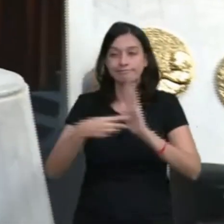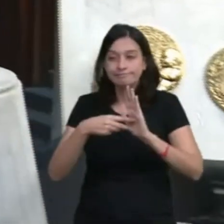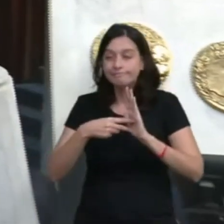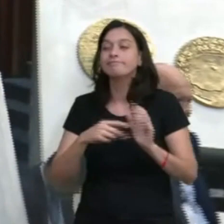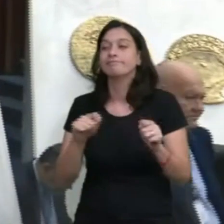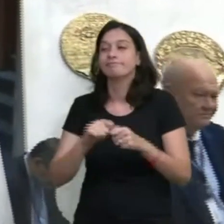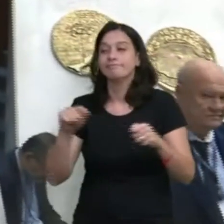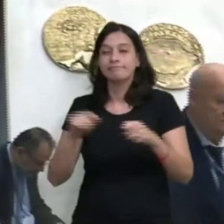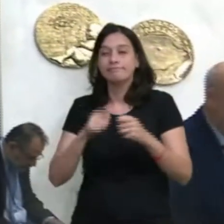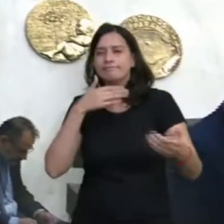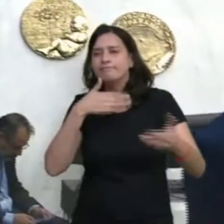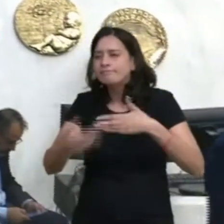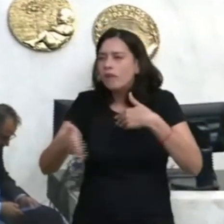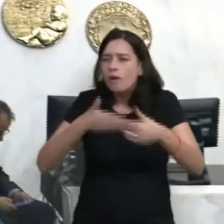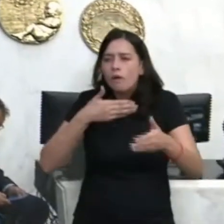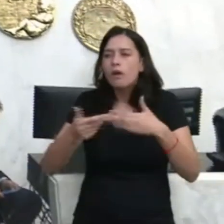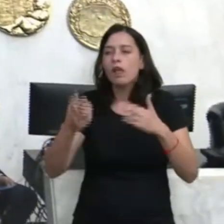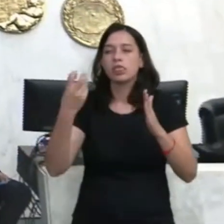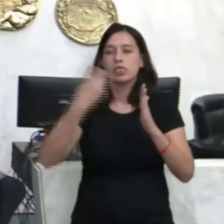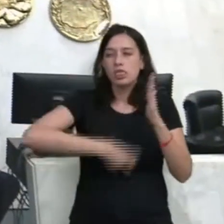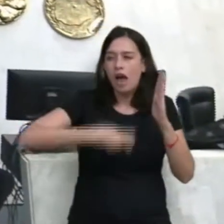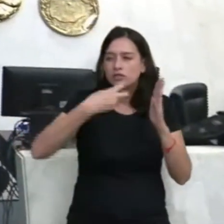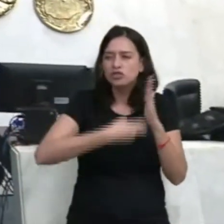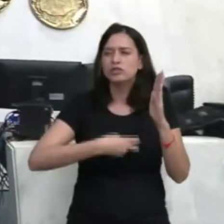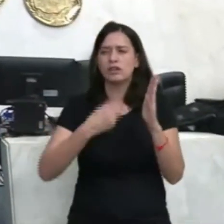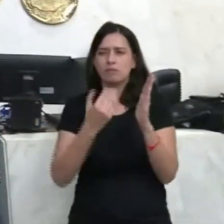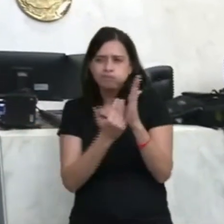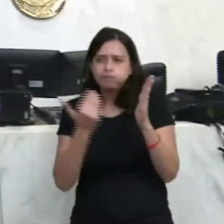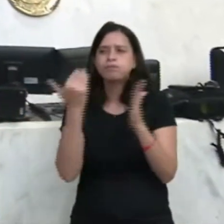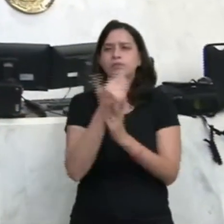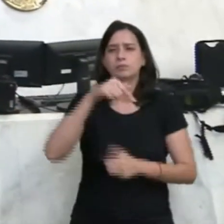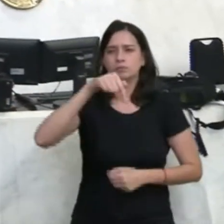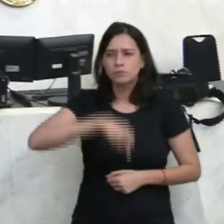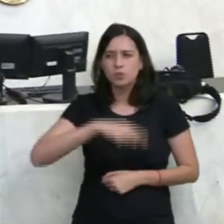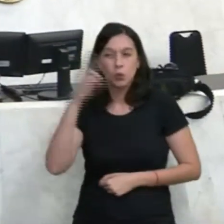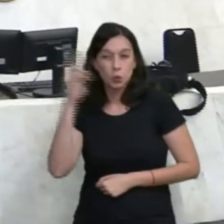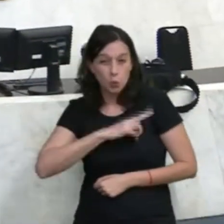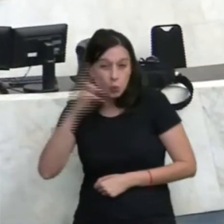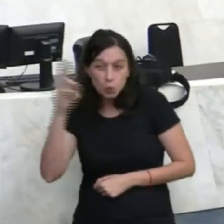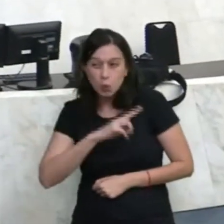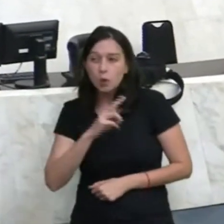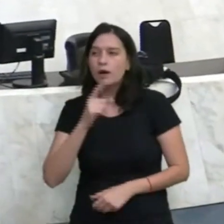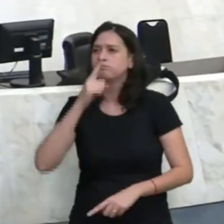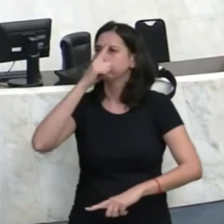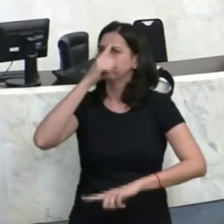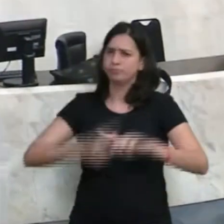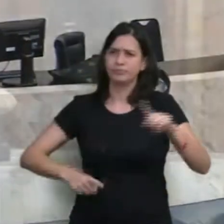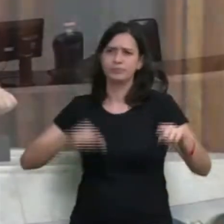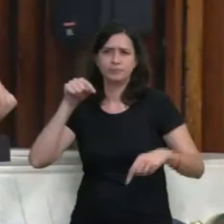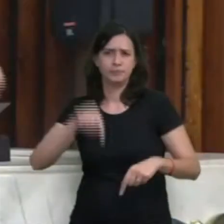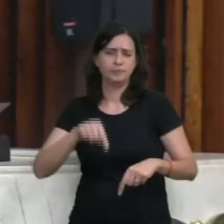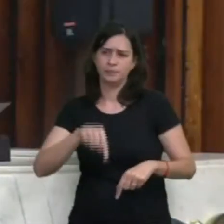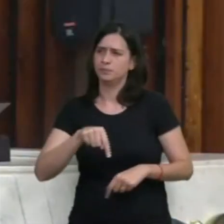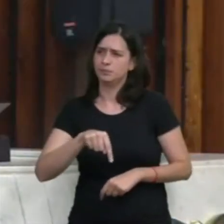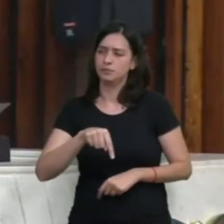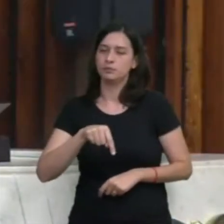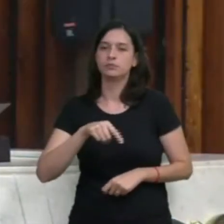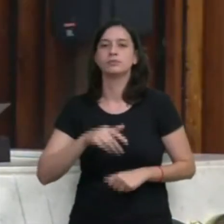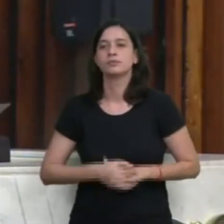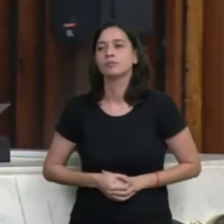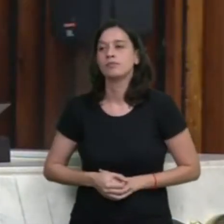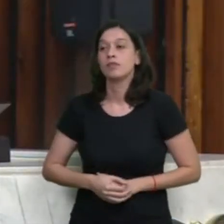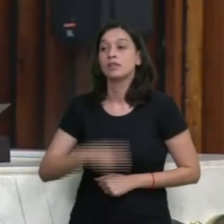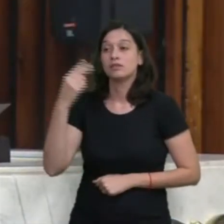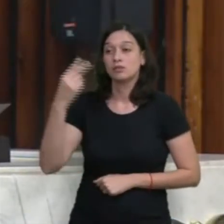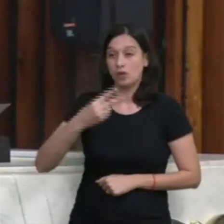tipo de aumento, tramitando em forma de regime de urgência aqui nessa casa. A segunda emenda